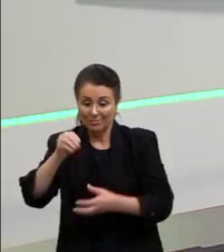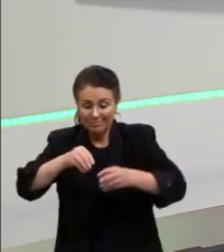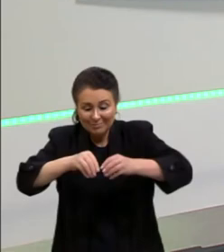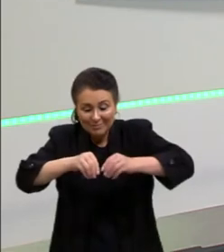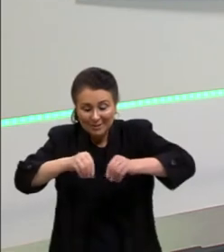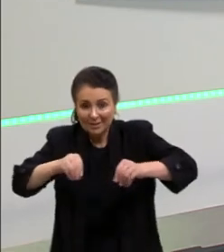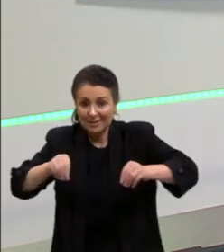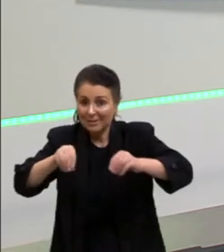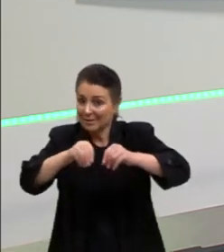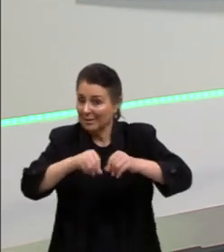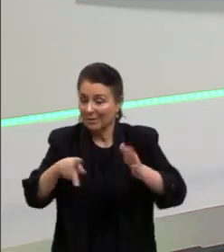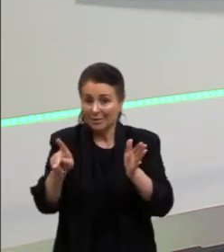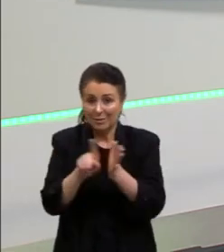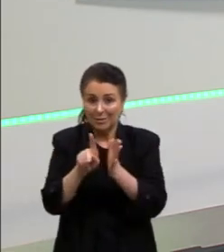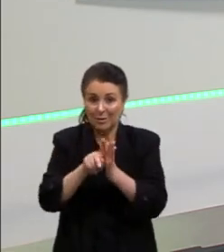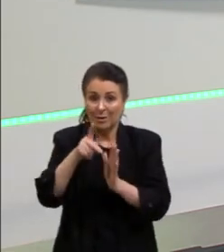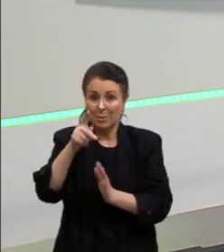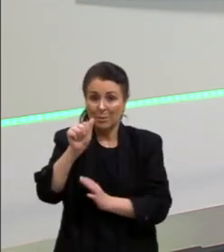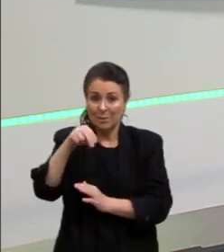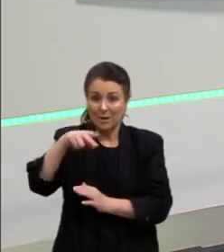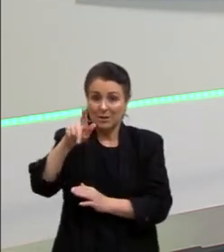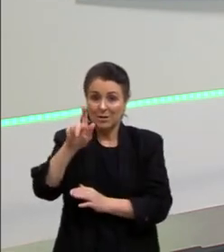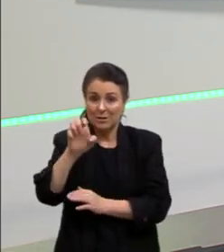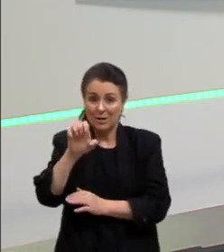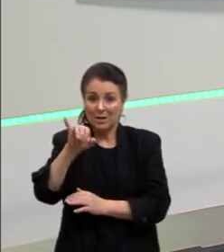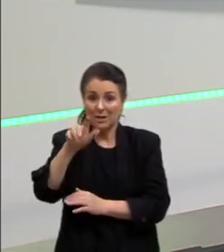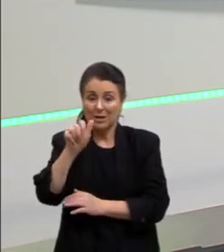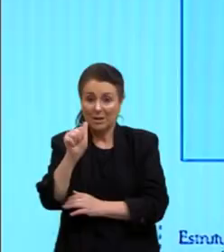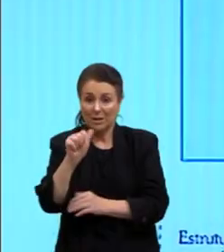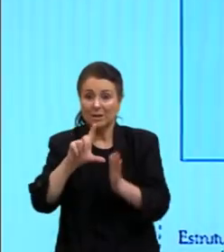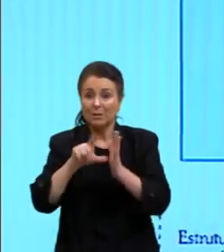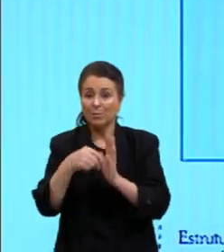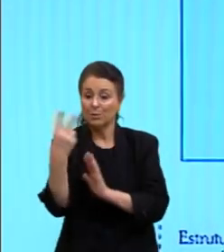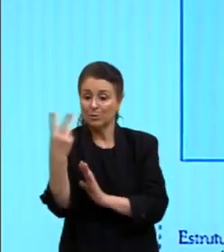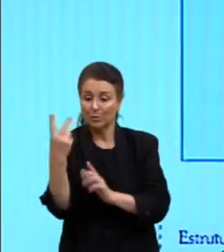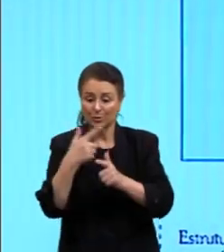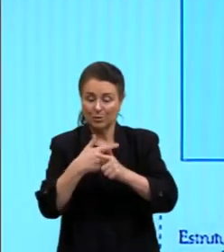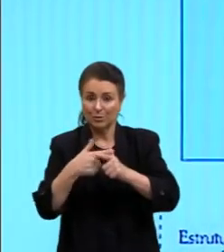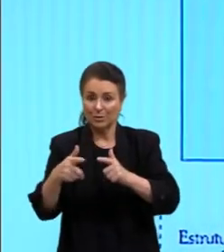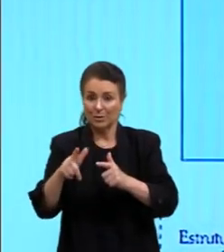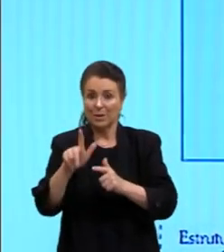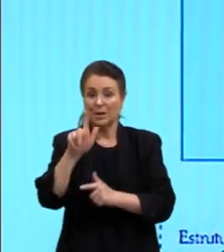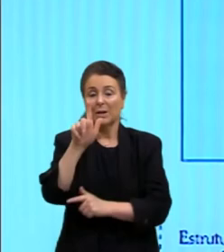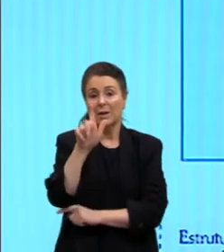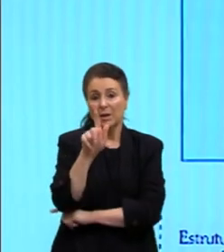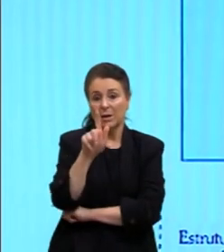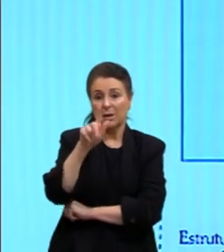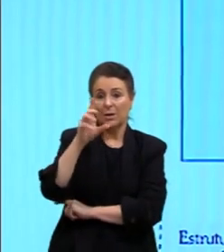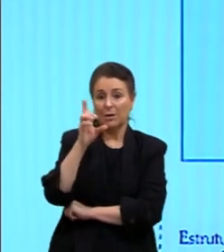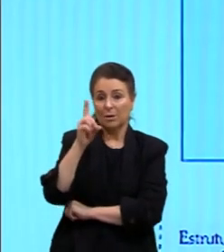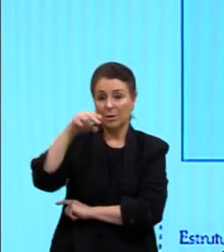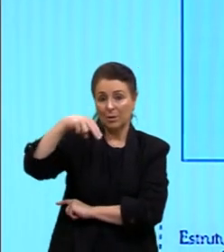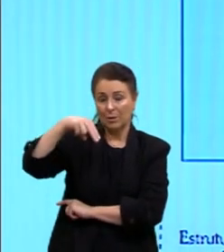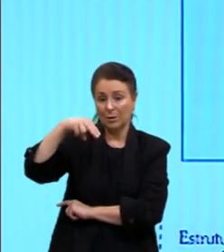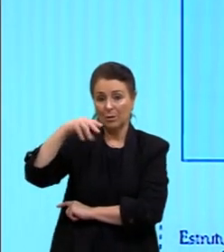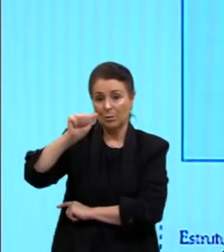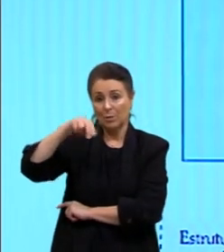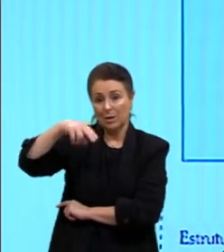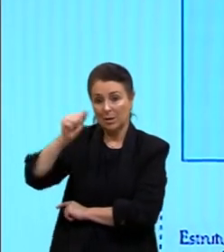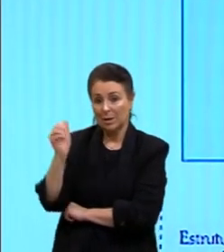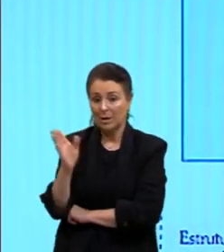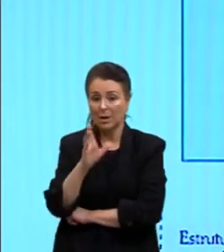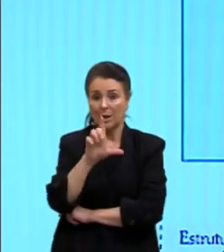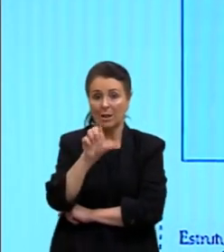Então, lembra disso aí, Pangeia é o primeiro, Goduana e Laurásia, aí se divide em Goduana e Laurásia, e posteriormente nos atuais